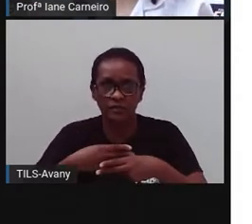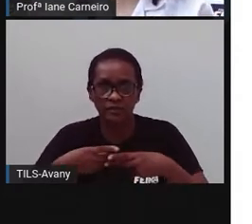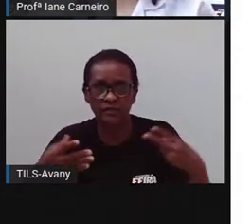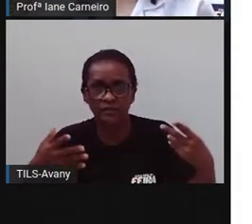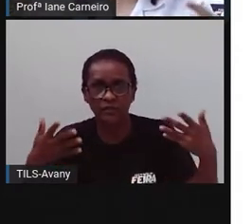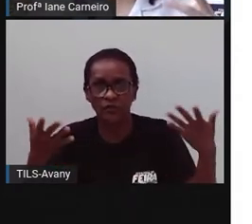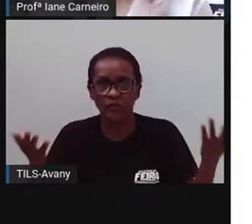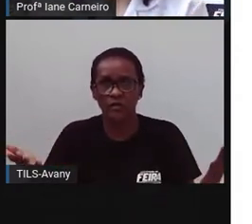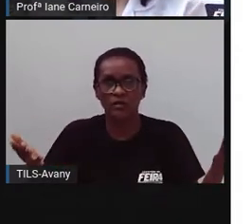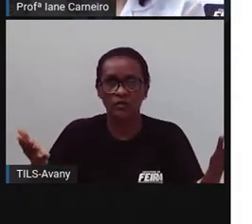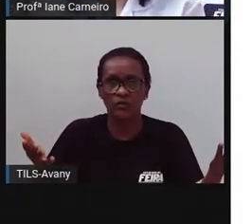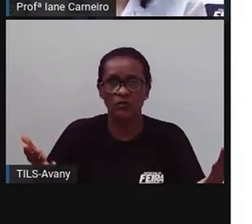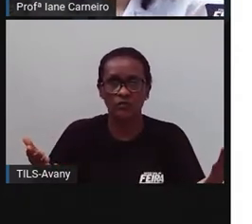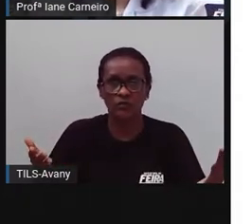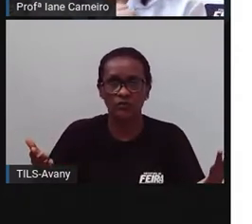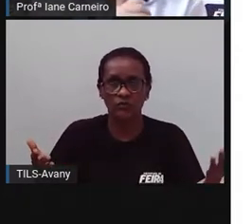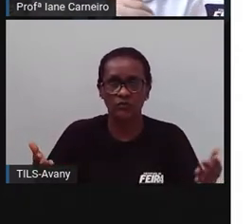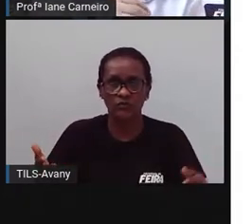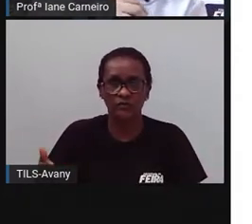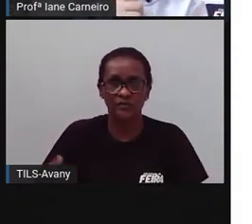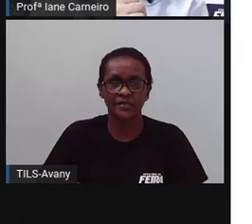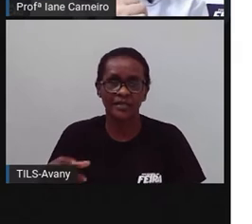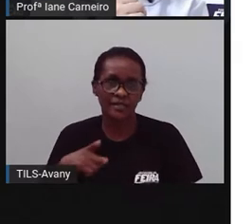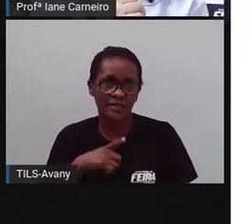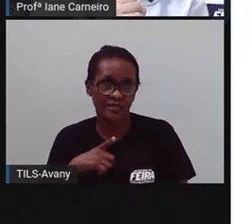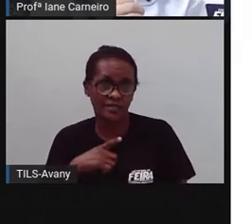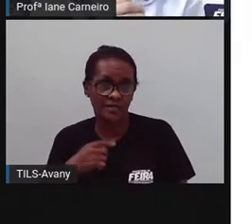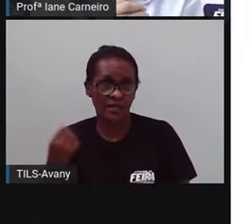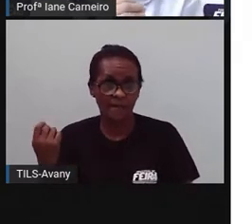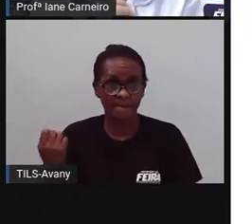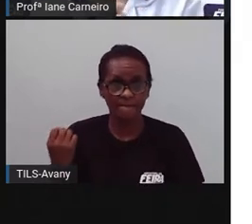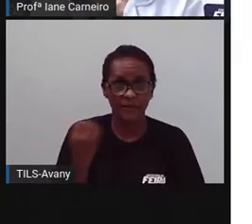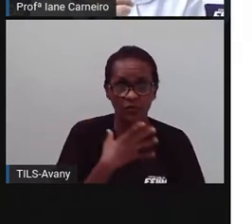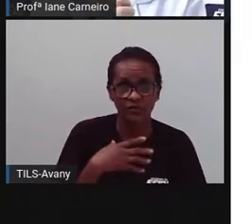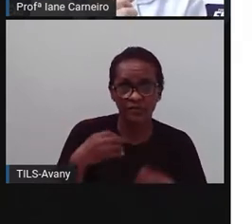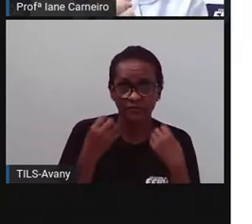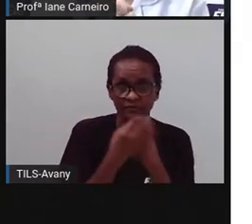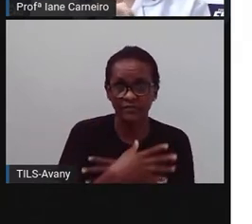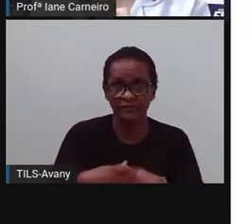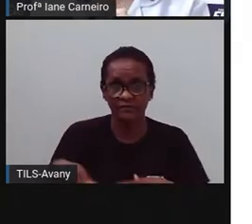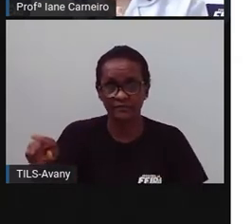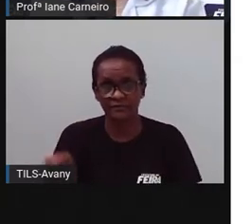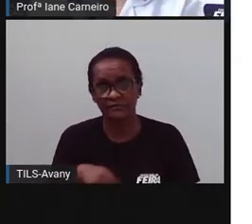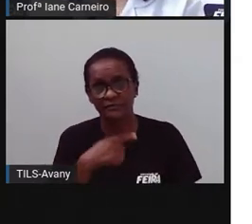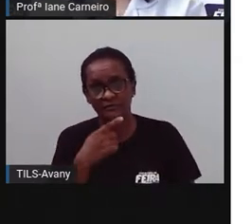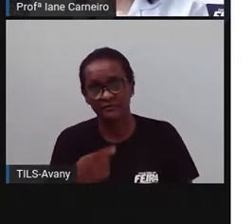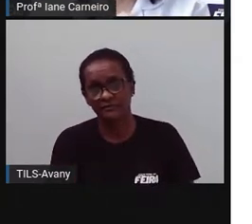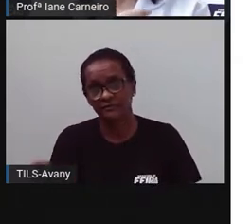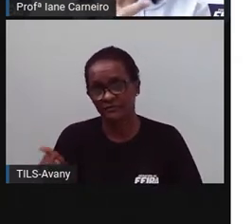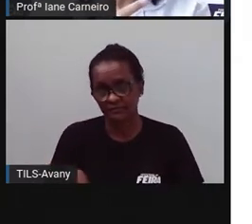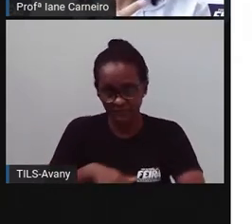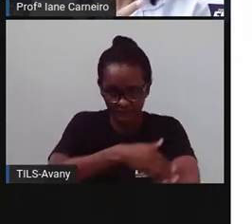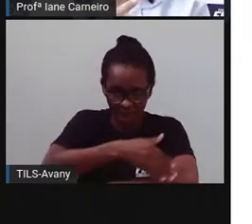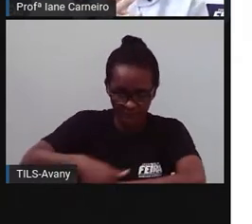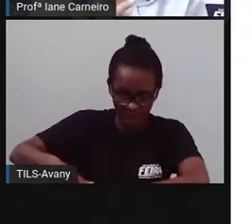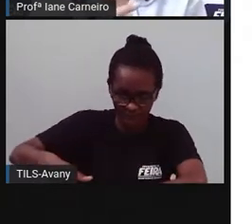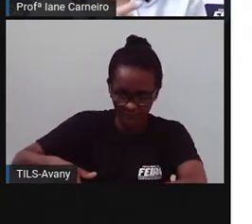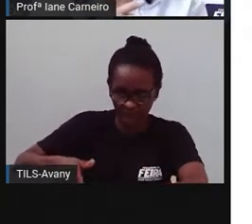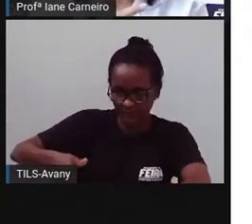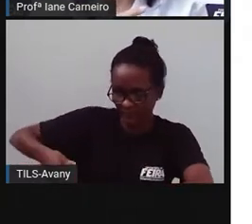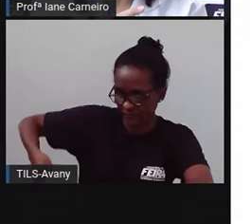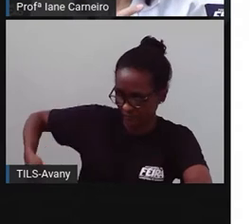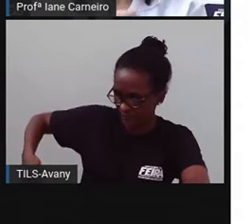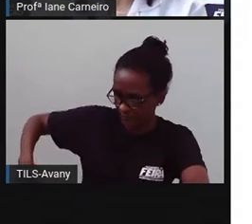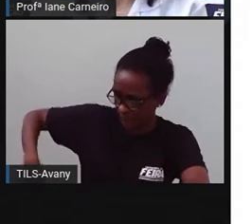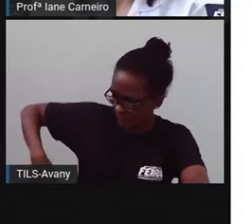Todos os caminhos, tem uma música que fala isso, que todos os caminhos levam até Feira de Santana, né? É